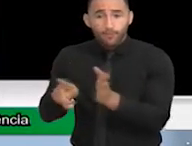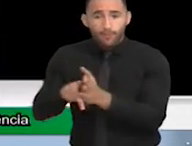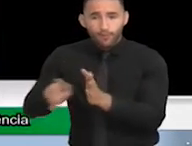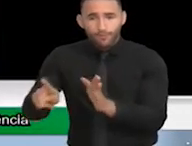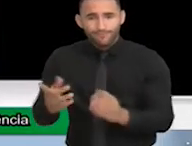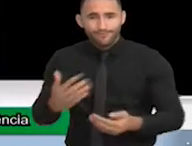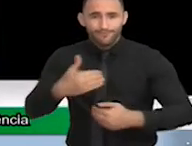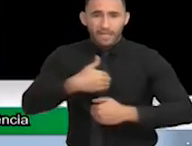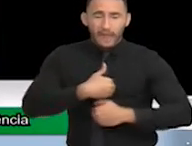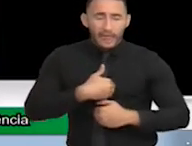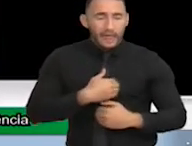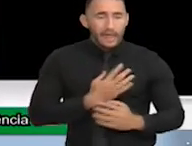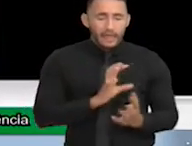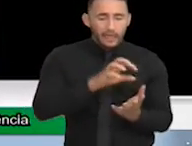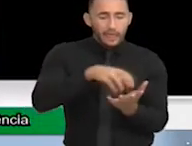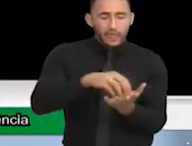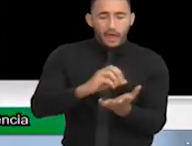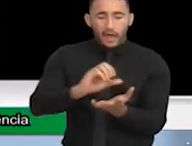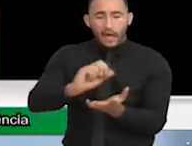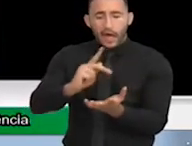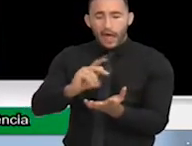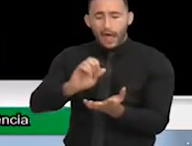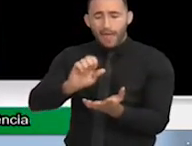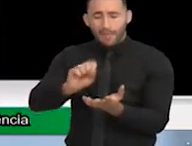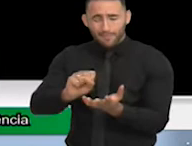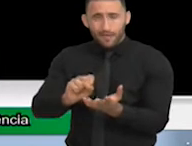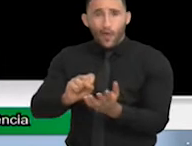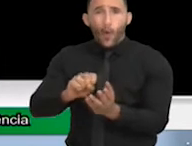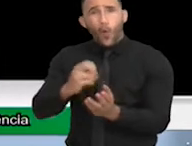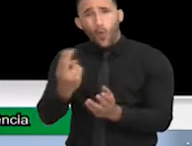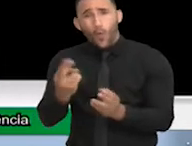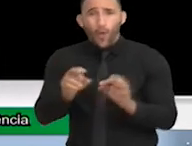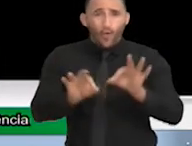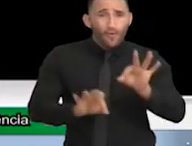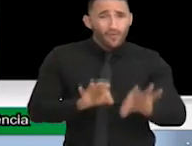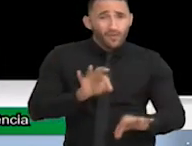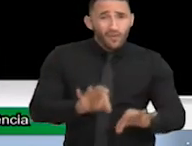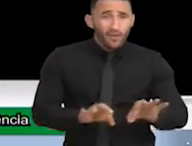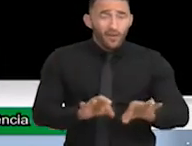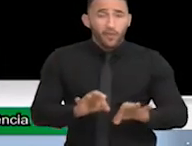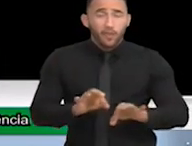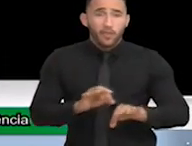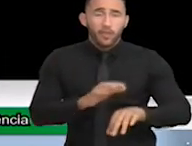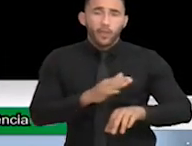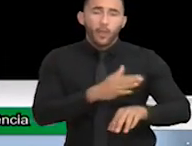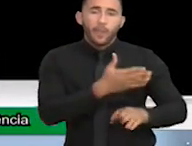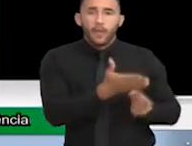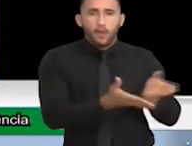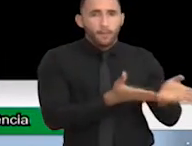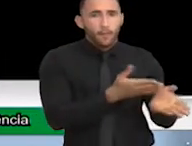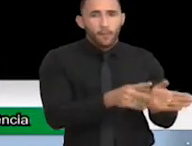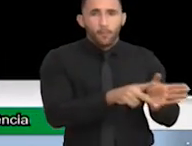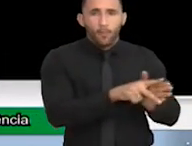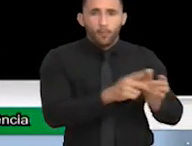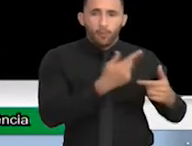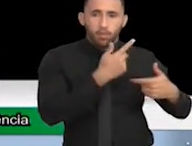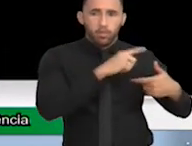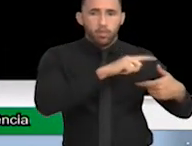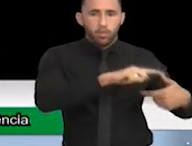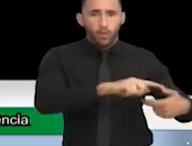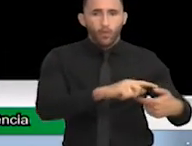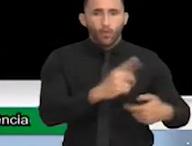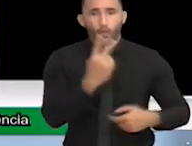CAPES, oficinas e tratamentos tradicionais com duas